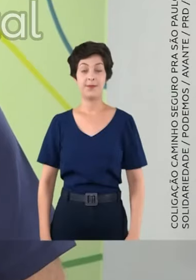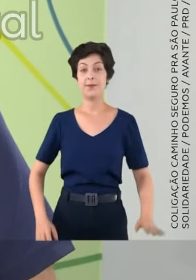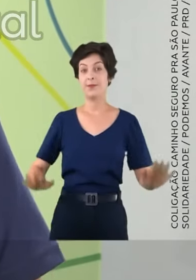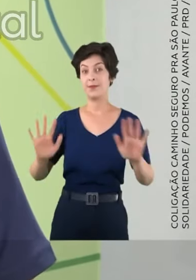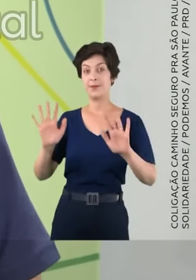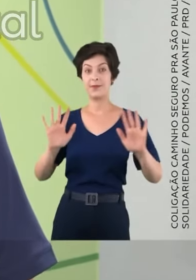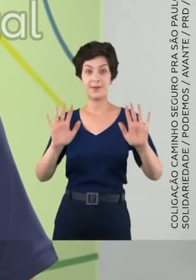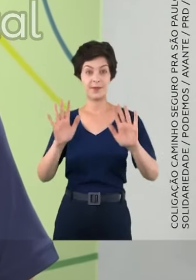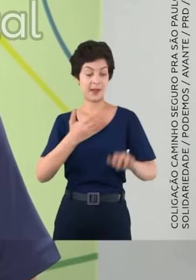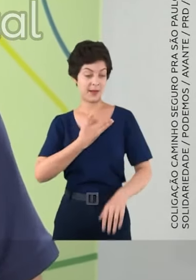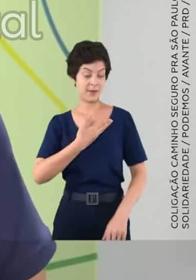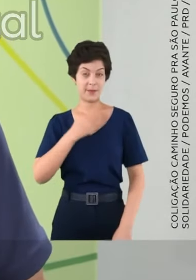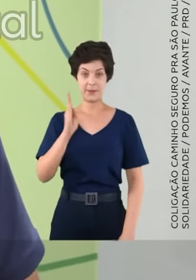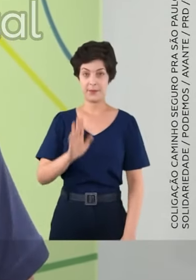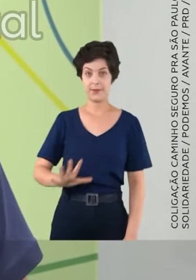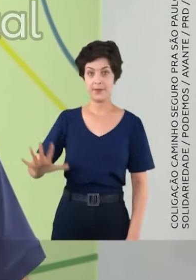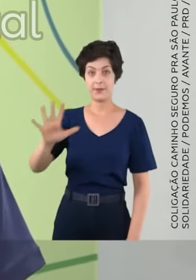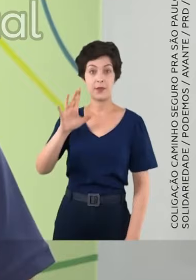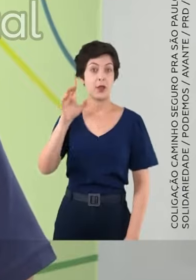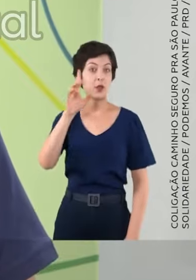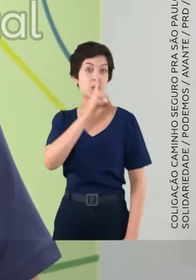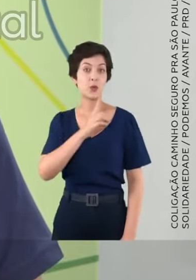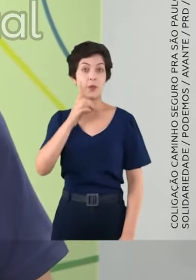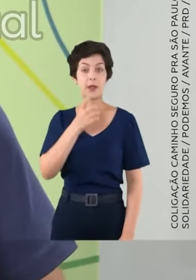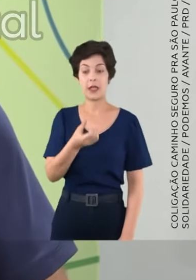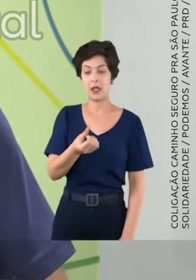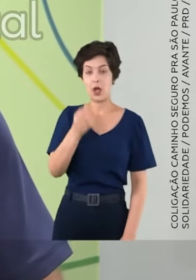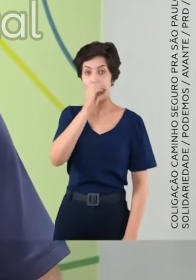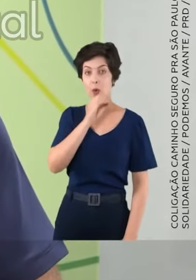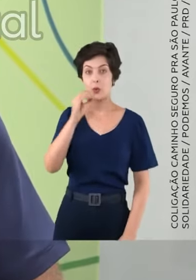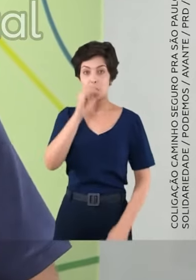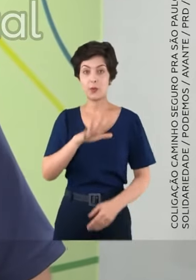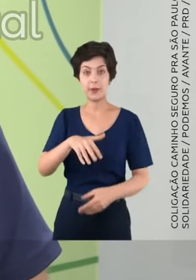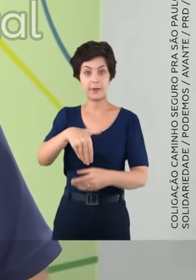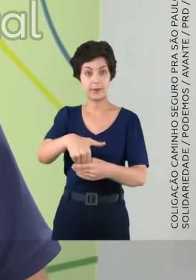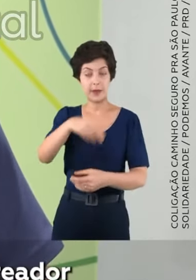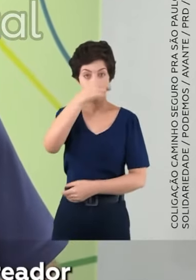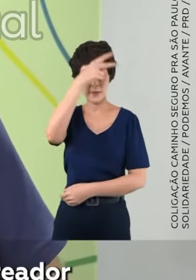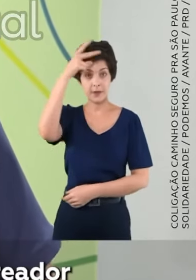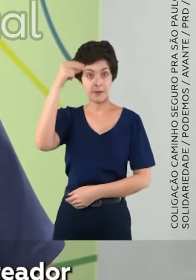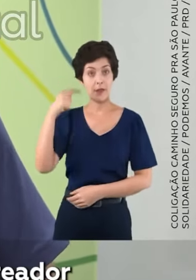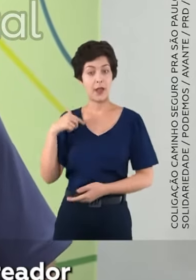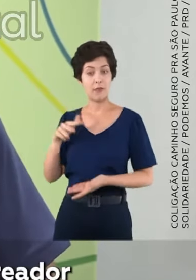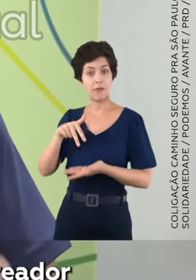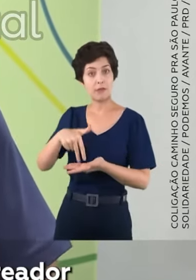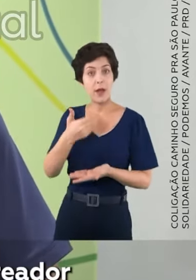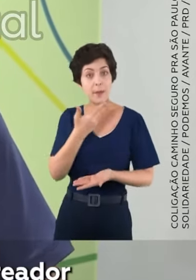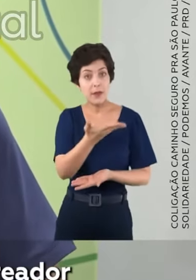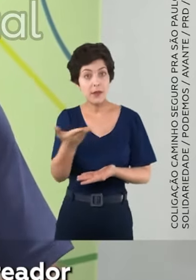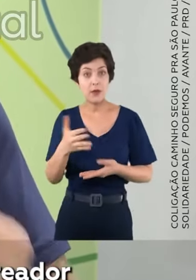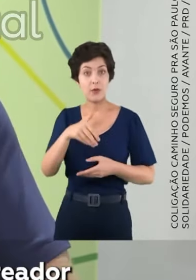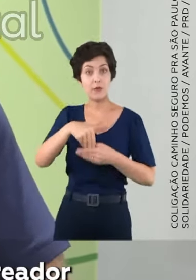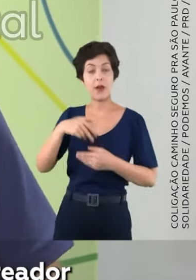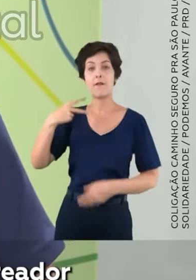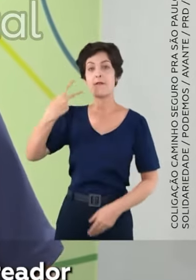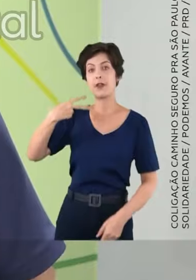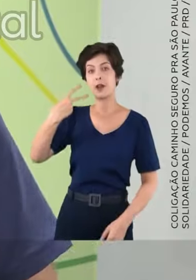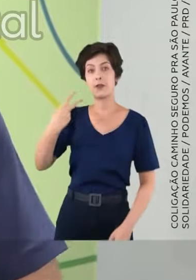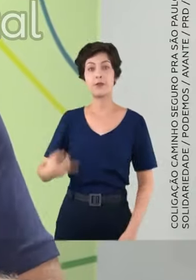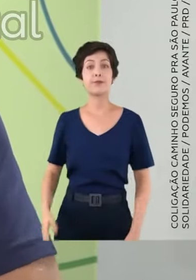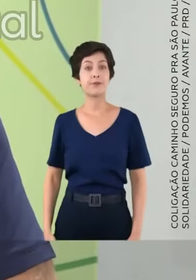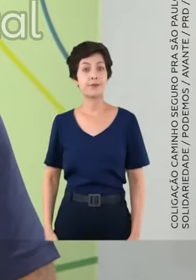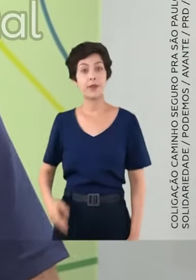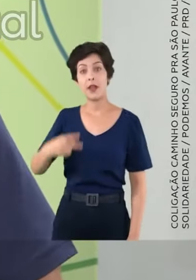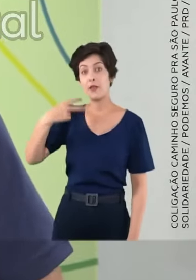Olá, amigos de todo o Brasil. Domingo, dia 6 de outubro, eleições municipais. Eu vim aqui para pedir o seu voto para a vereadora.